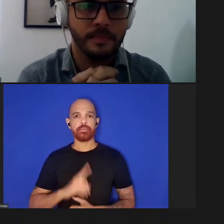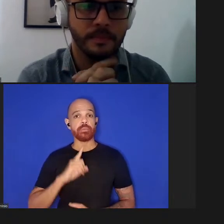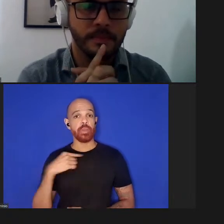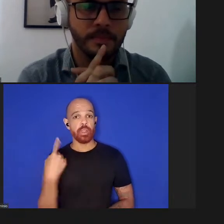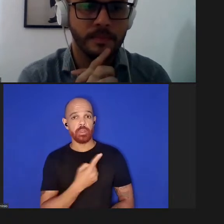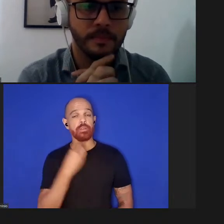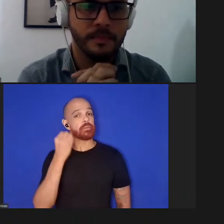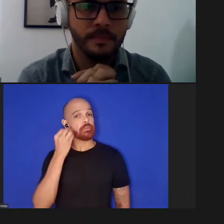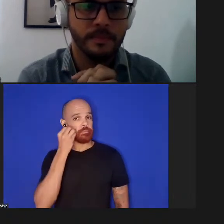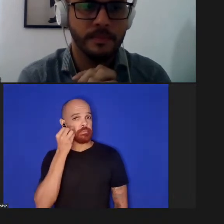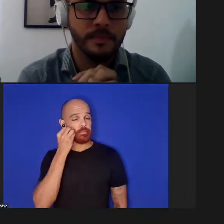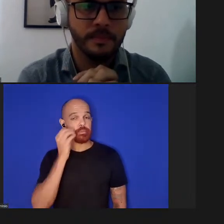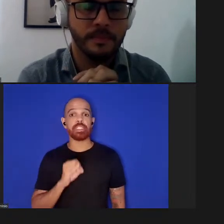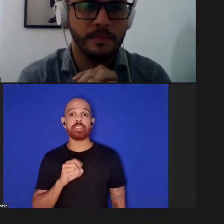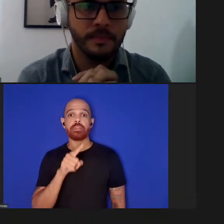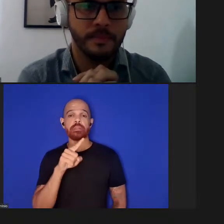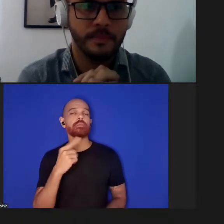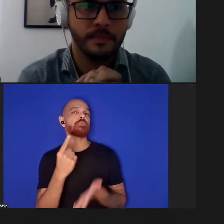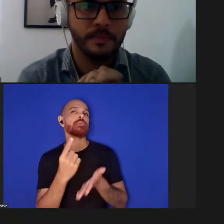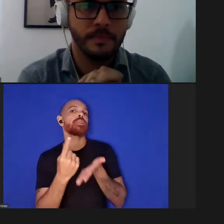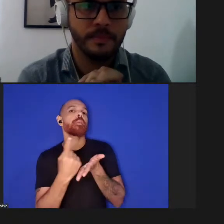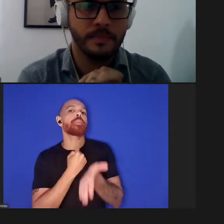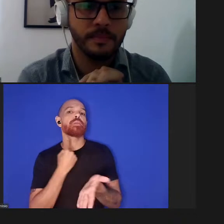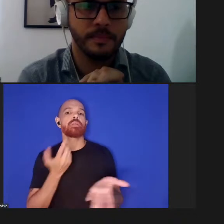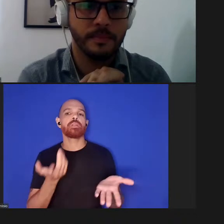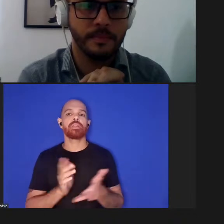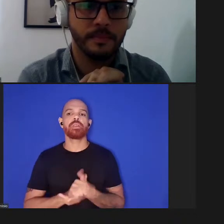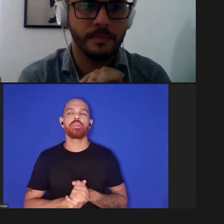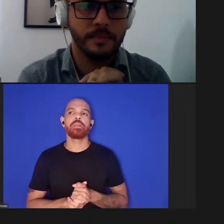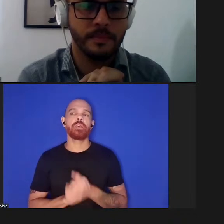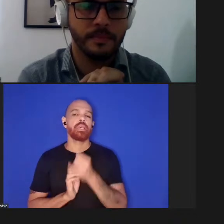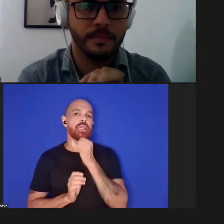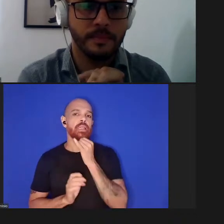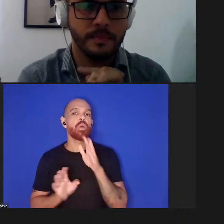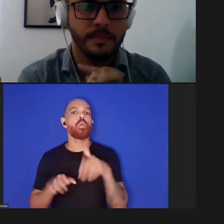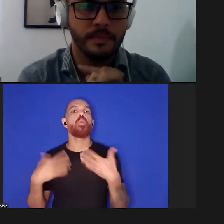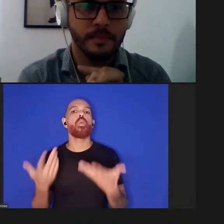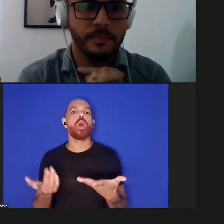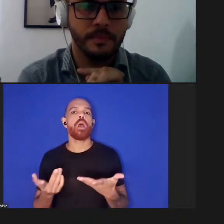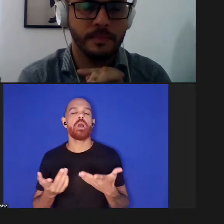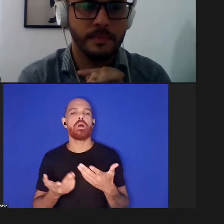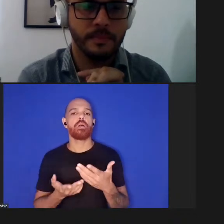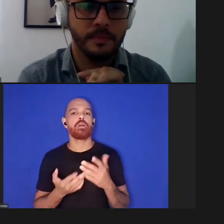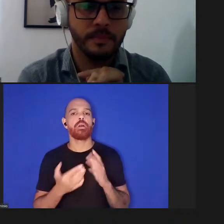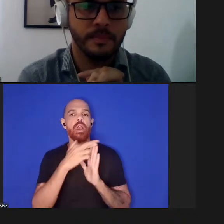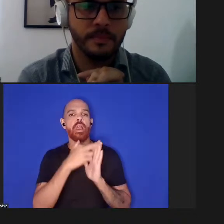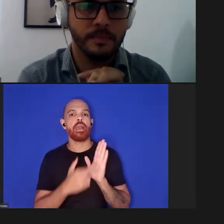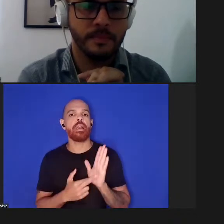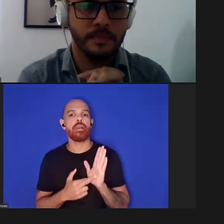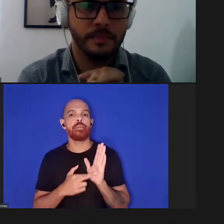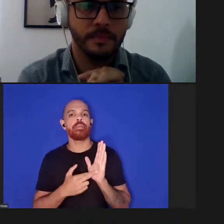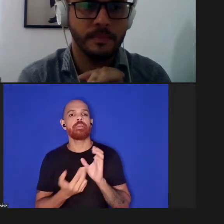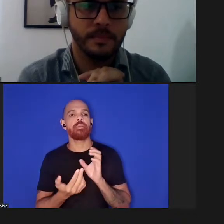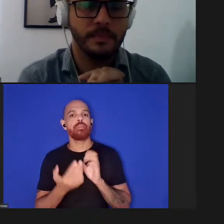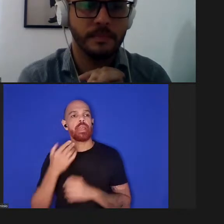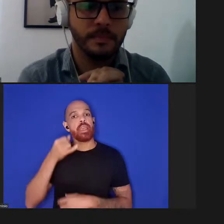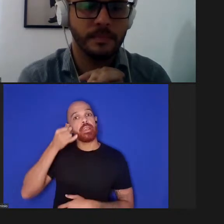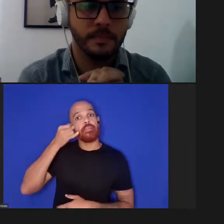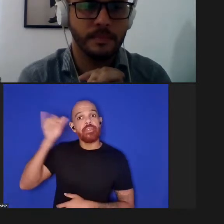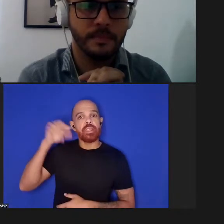se você me perguntar então qual é a receita para evitar esse problema é claro que eu não tenho